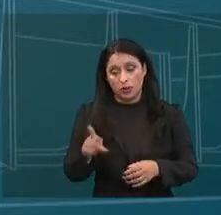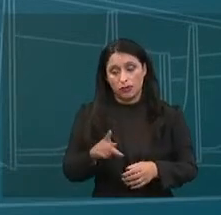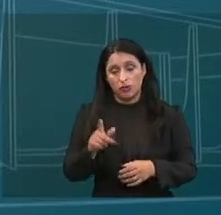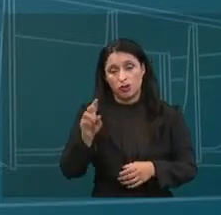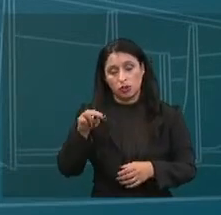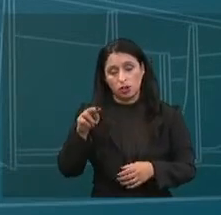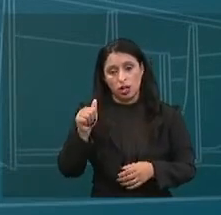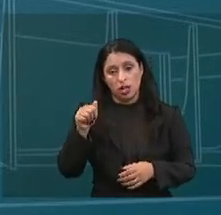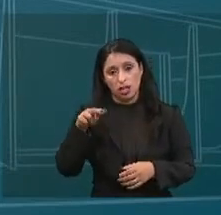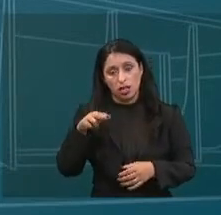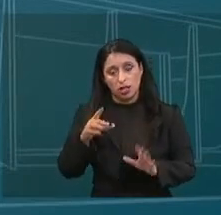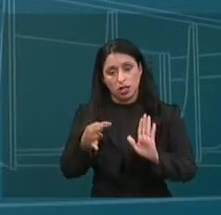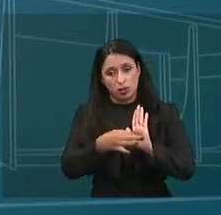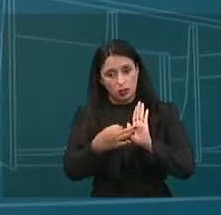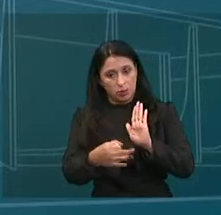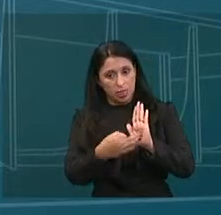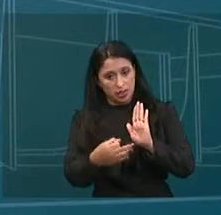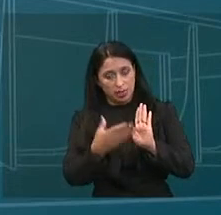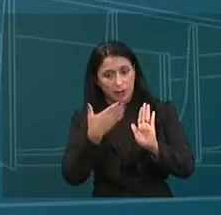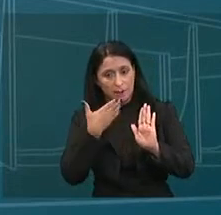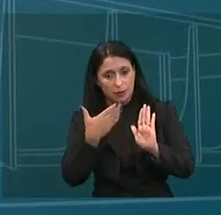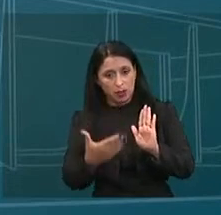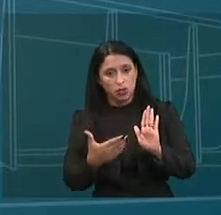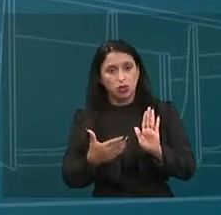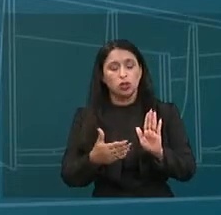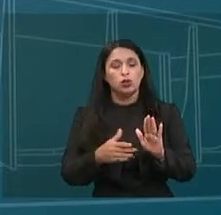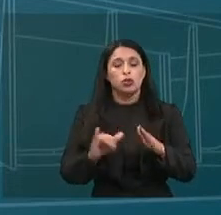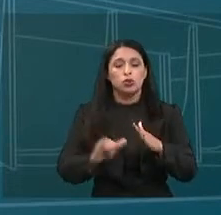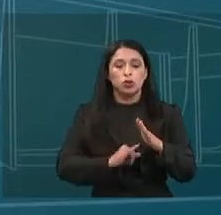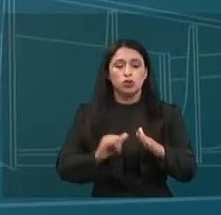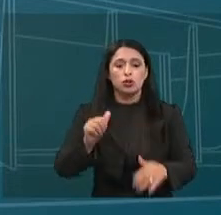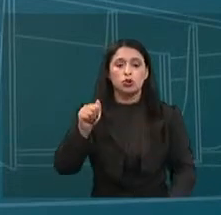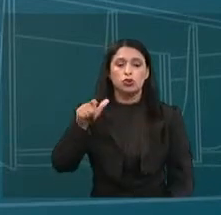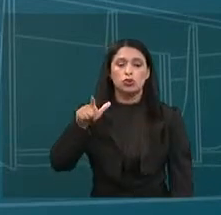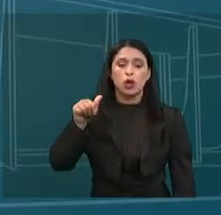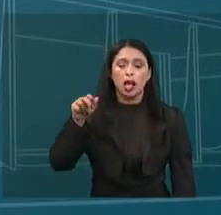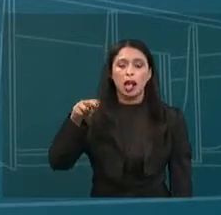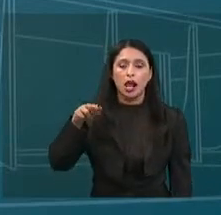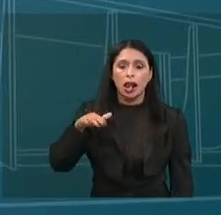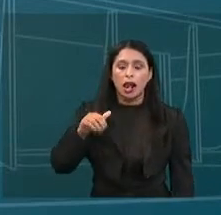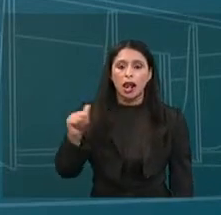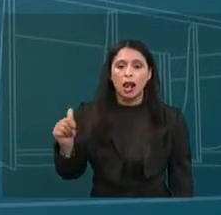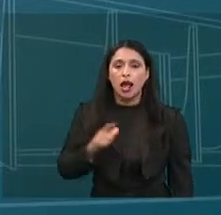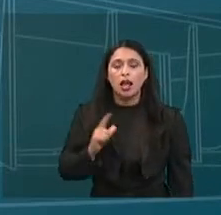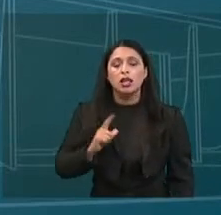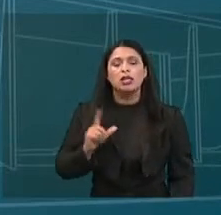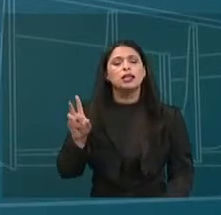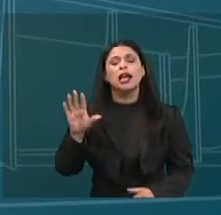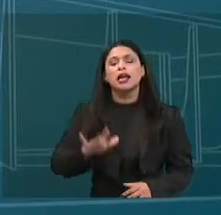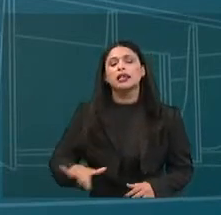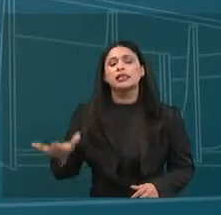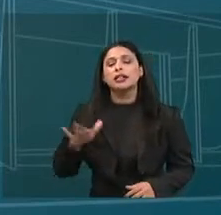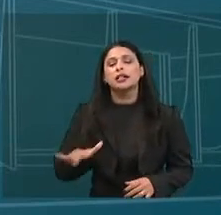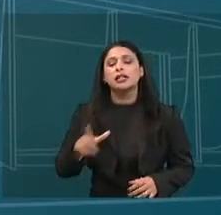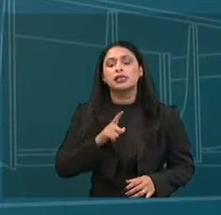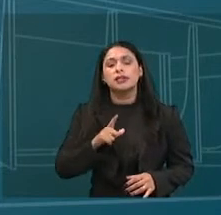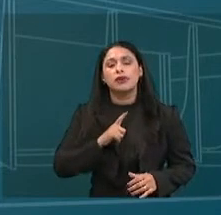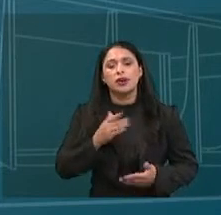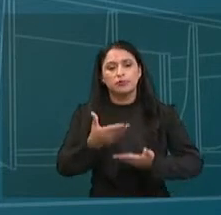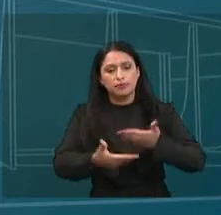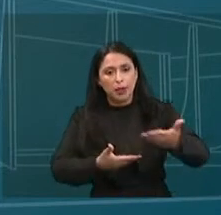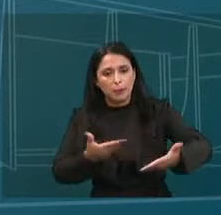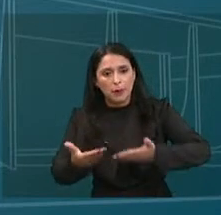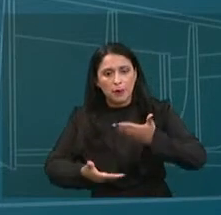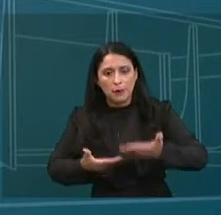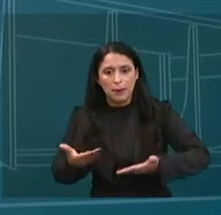Frazão, no parecer que elaborou a pedido do Instituto Alana e do seu programa Criança e Consumo, este é um ciclo que se retroalimenta. Próximo, por